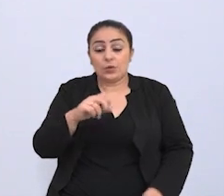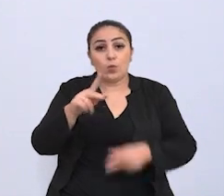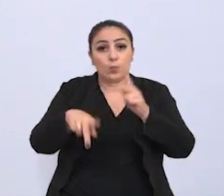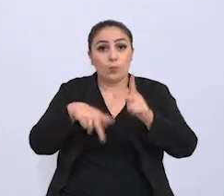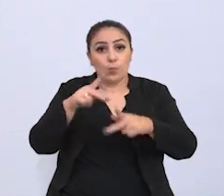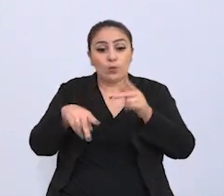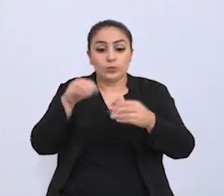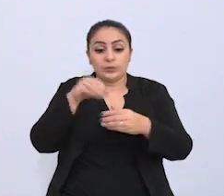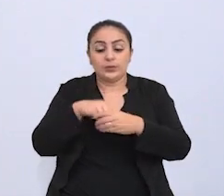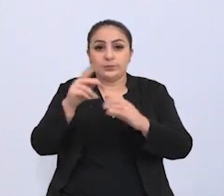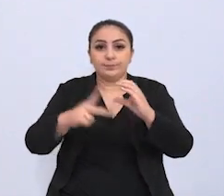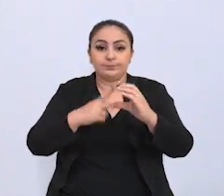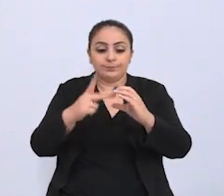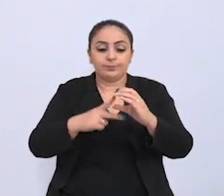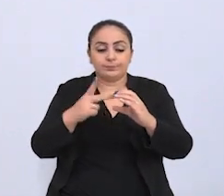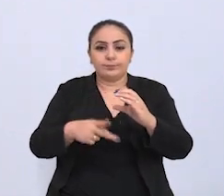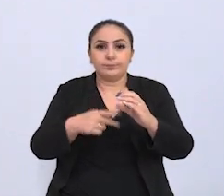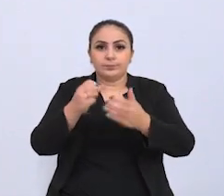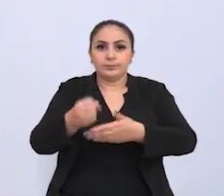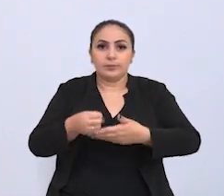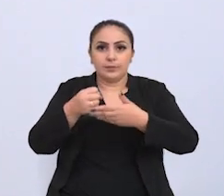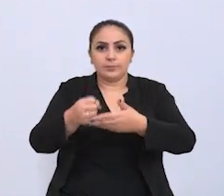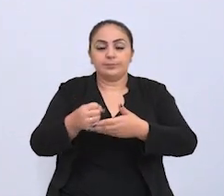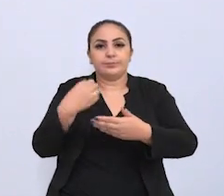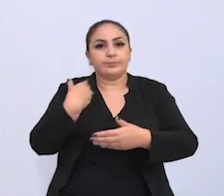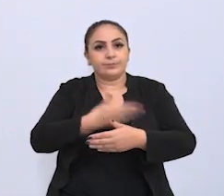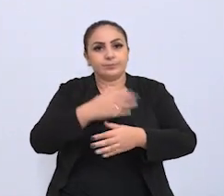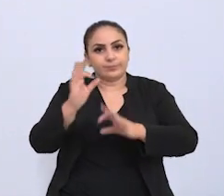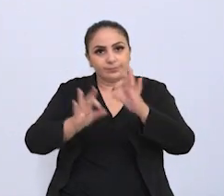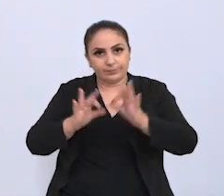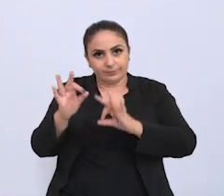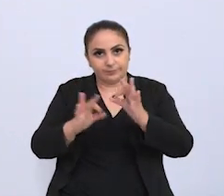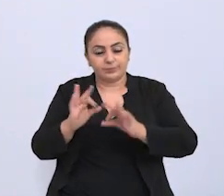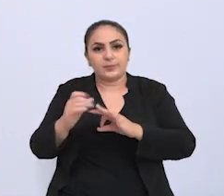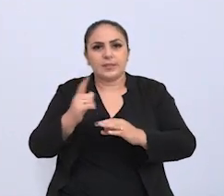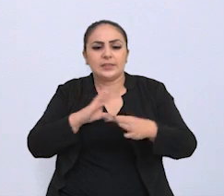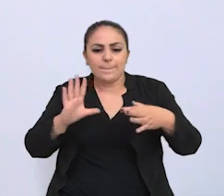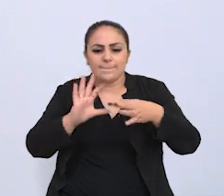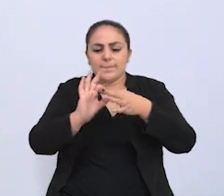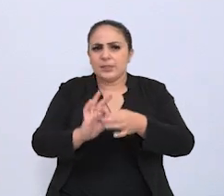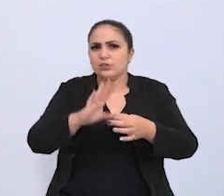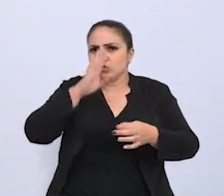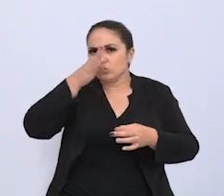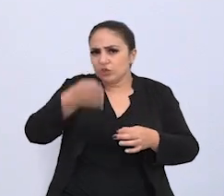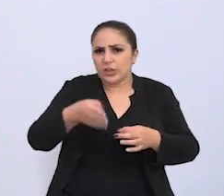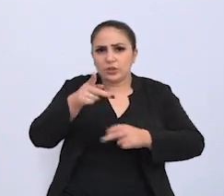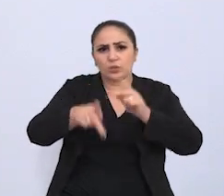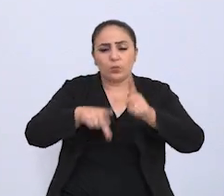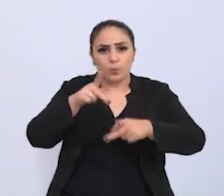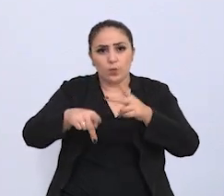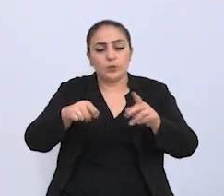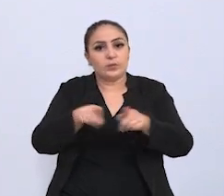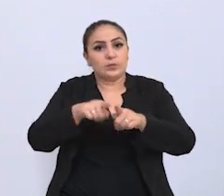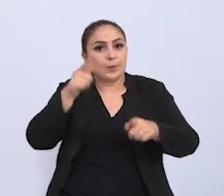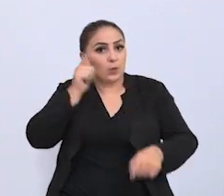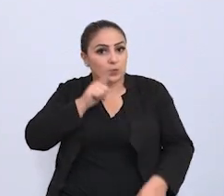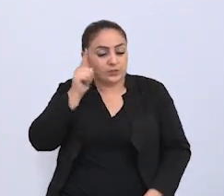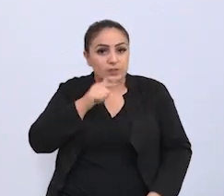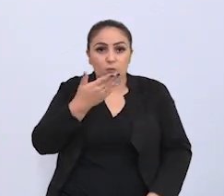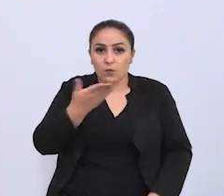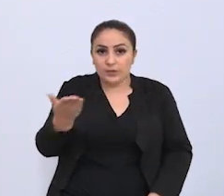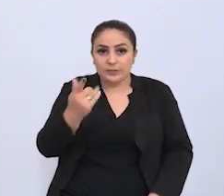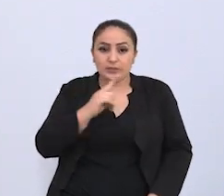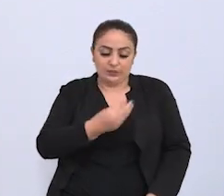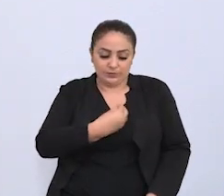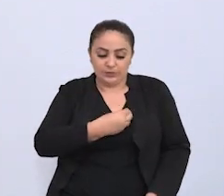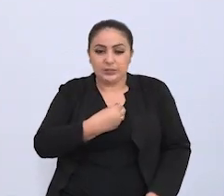o povo dentro da câmara nos apoiando nos nossos projetos ter uma ligação direta com o povo para que